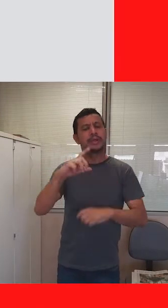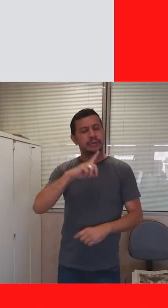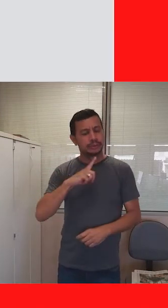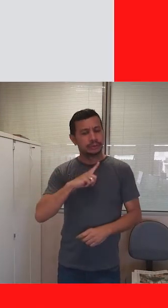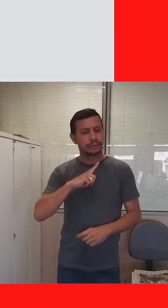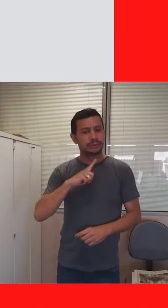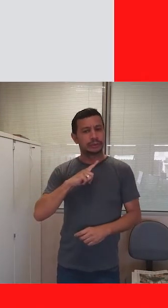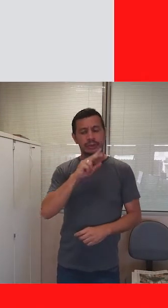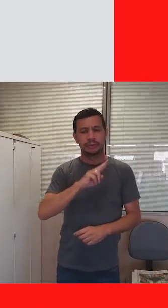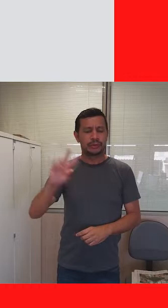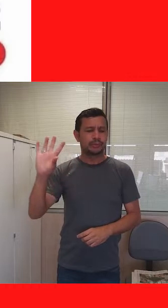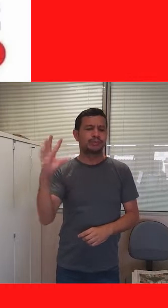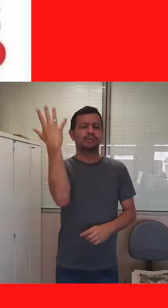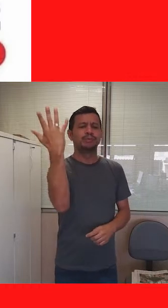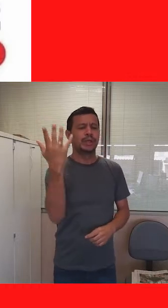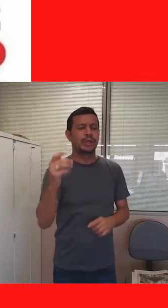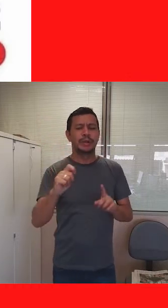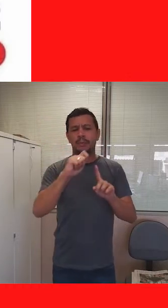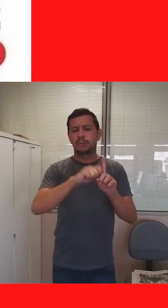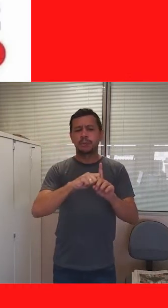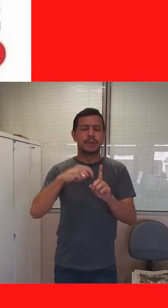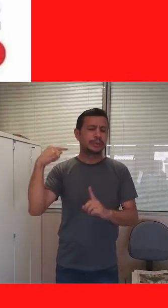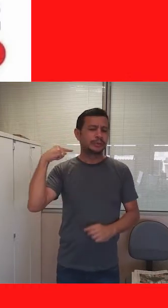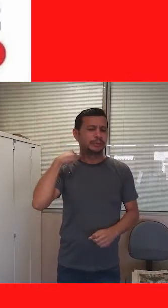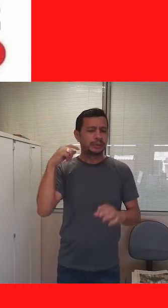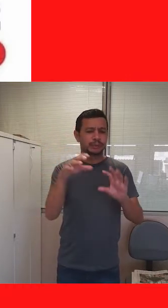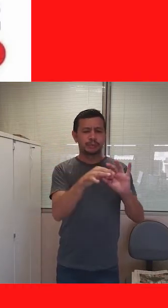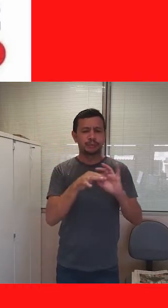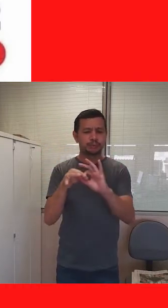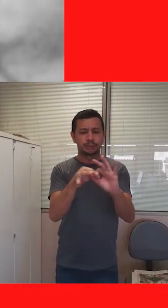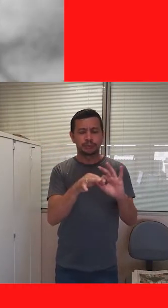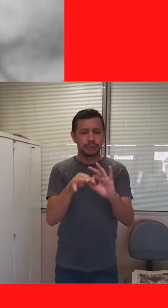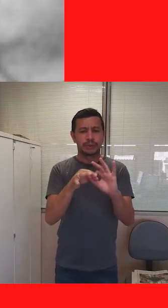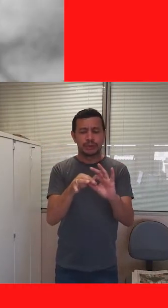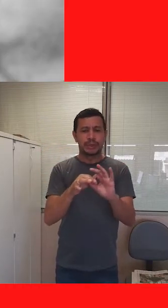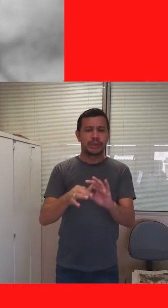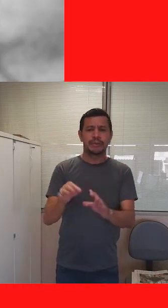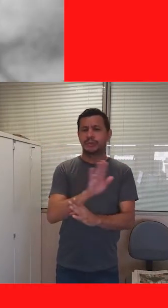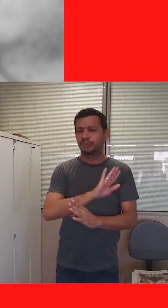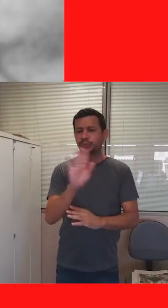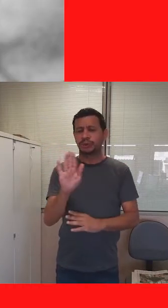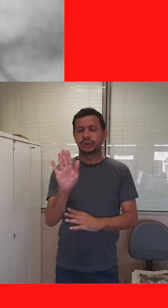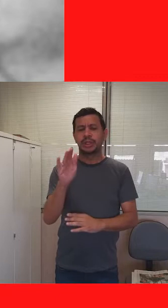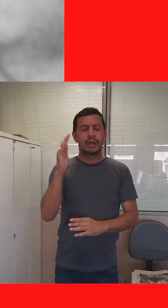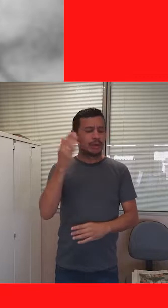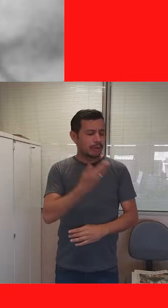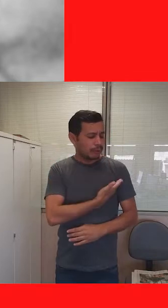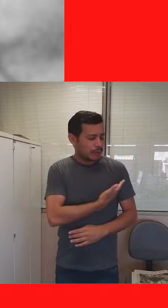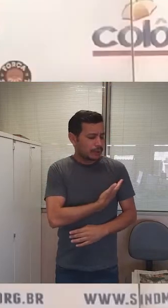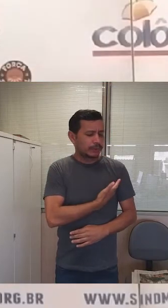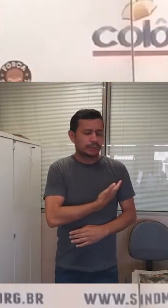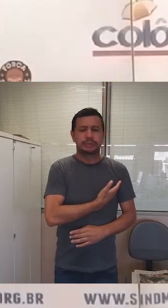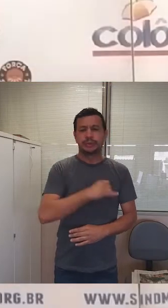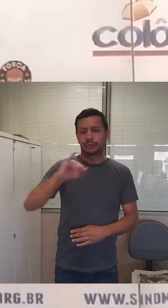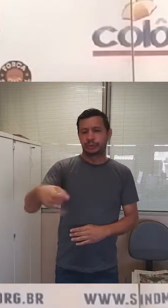ato em memória das vítimas de acidentes. 1º de maio unificado e adeus ao companheiro Juraci,